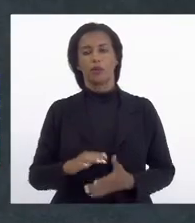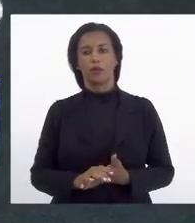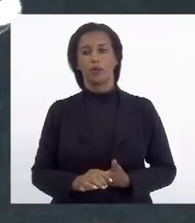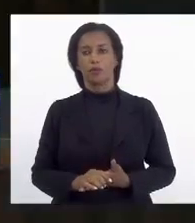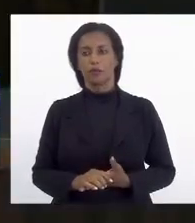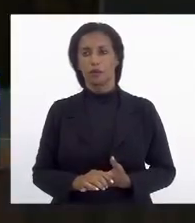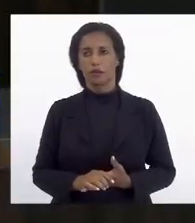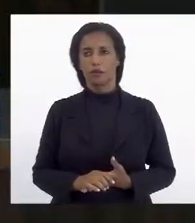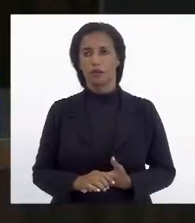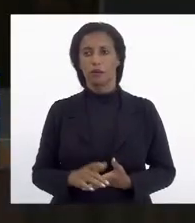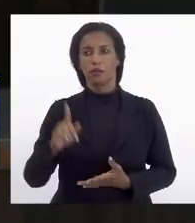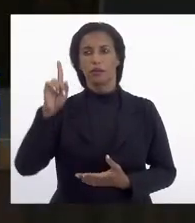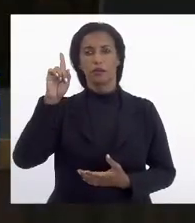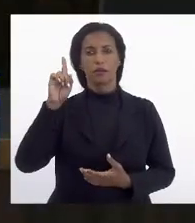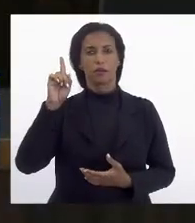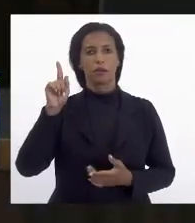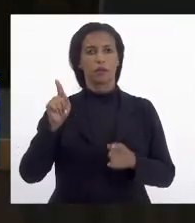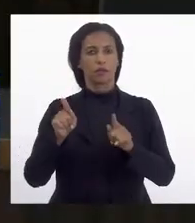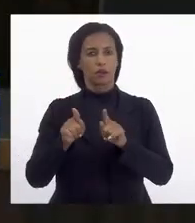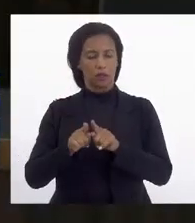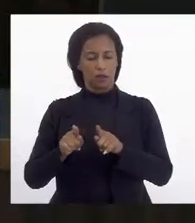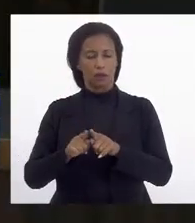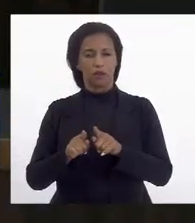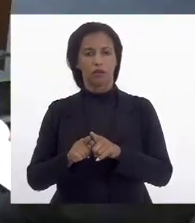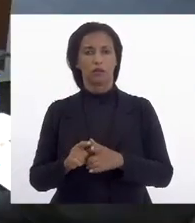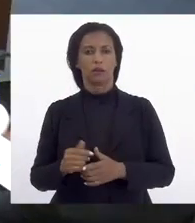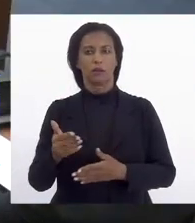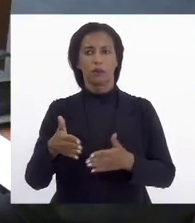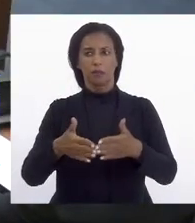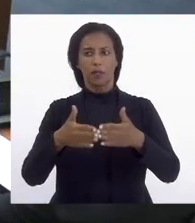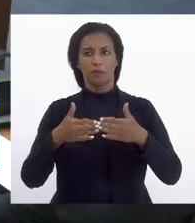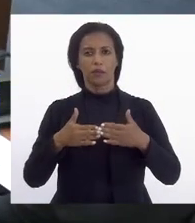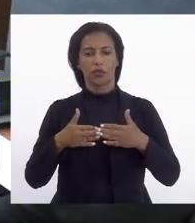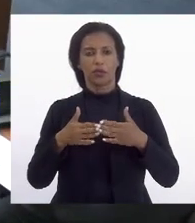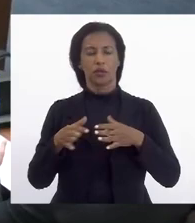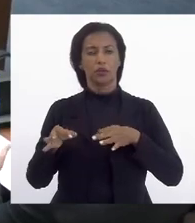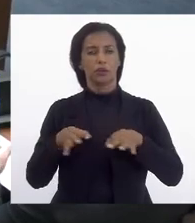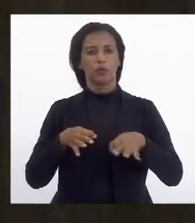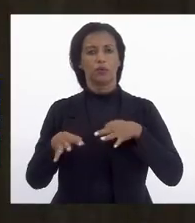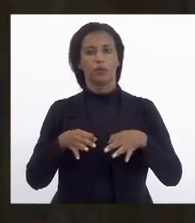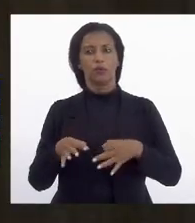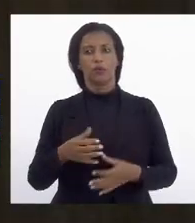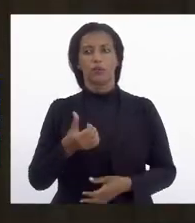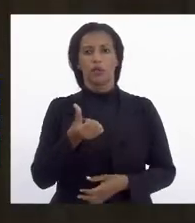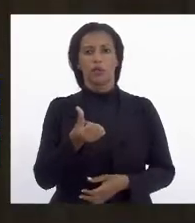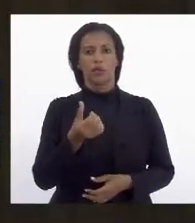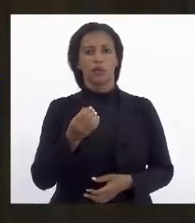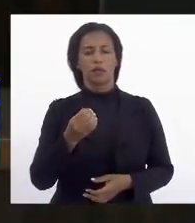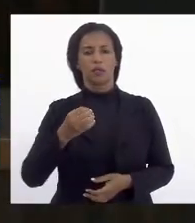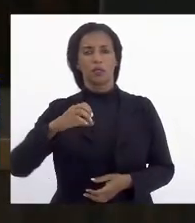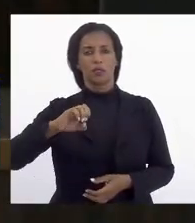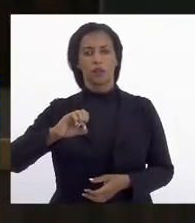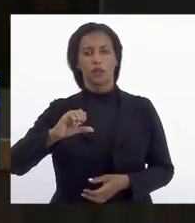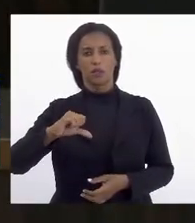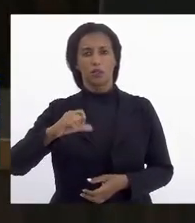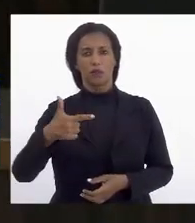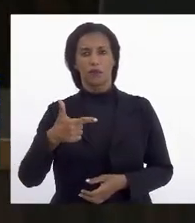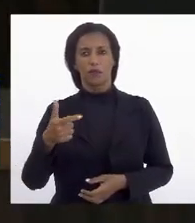regione deputada gostaria de me abster também nesse projeto 609 2021